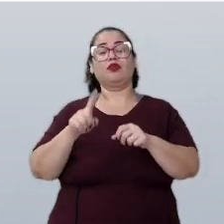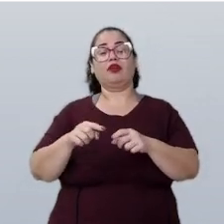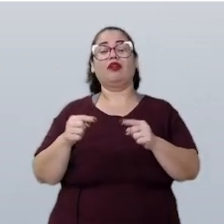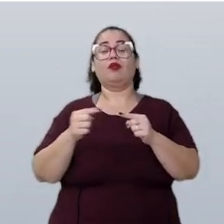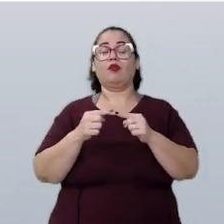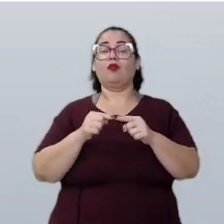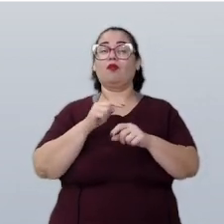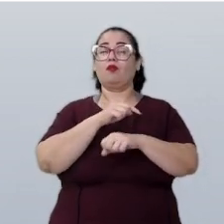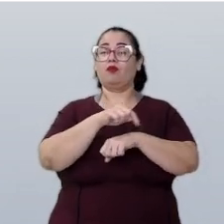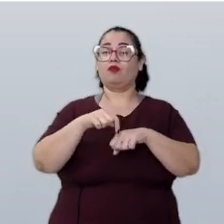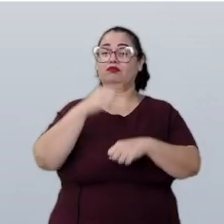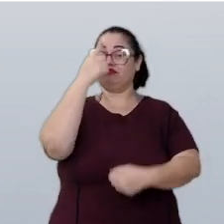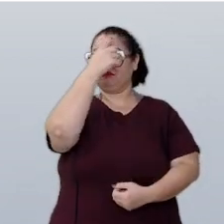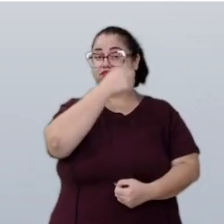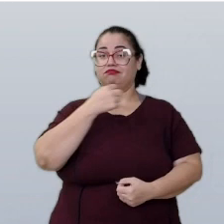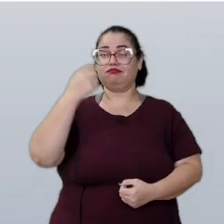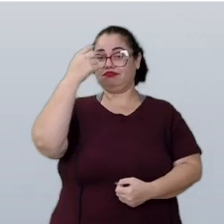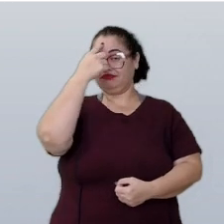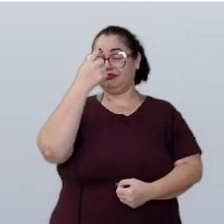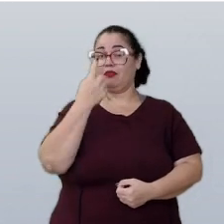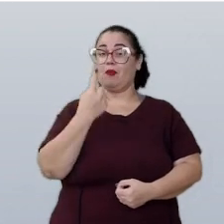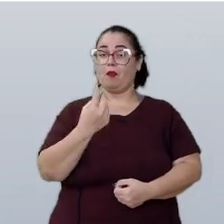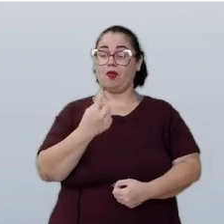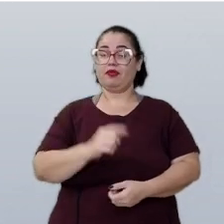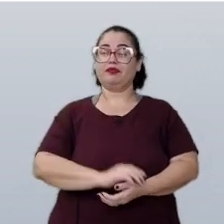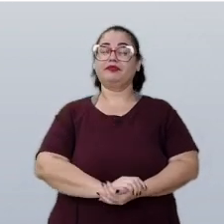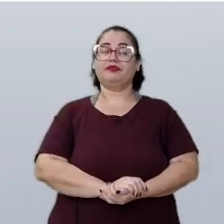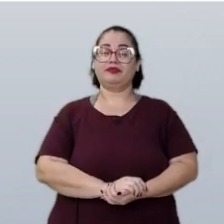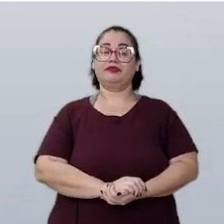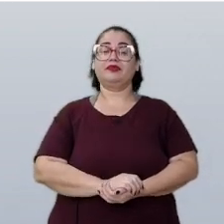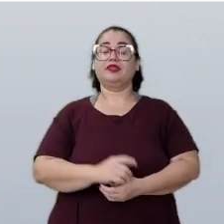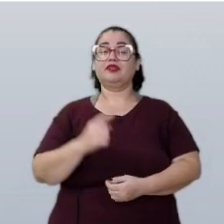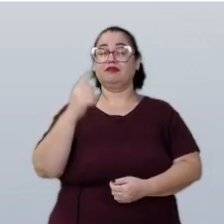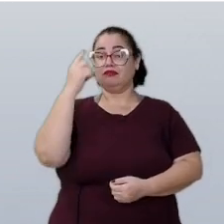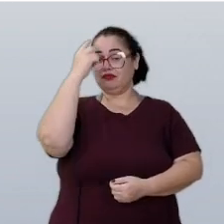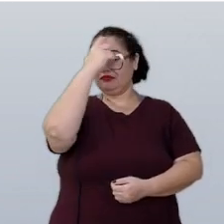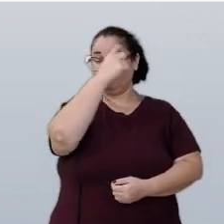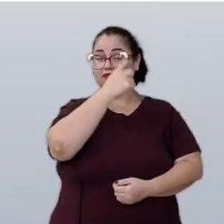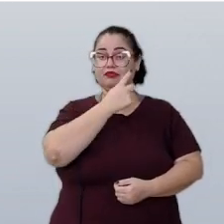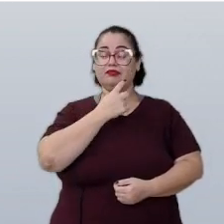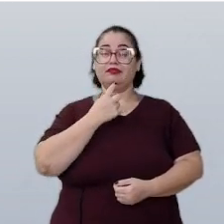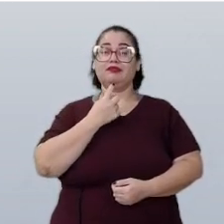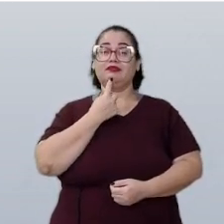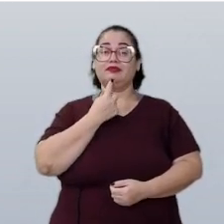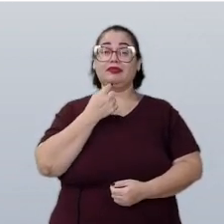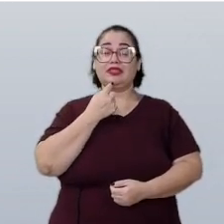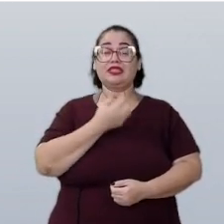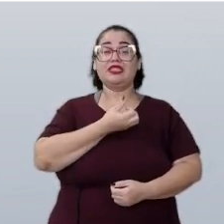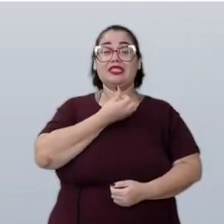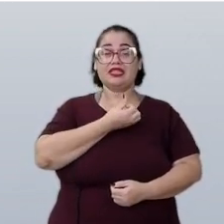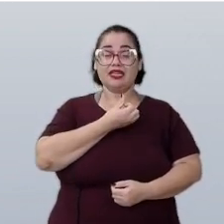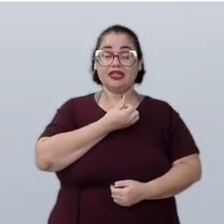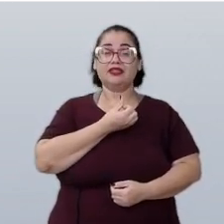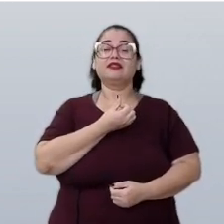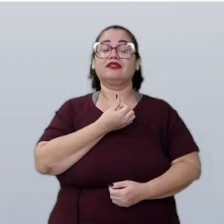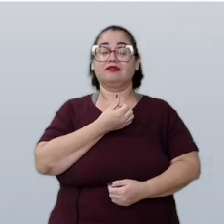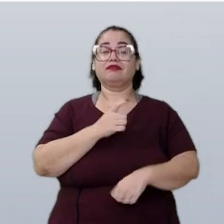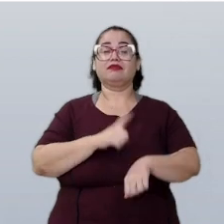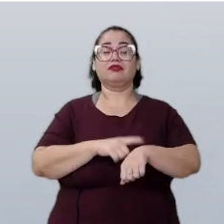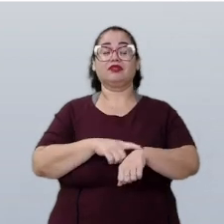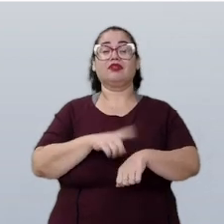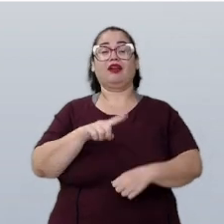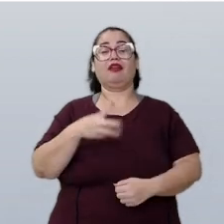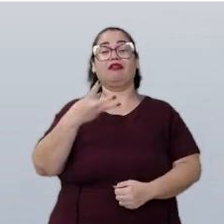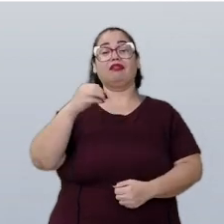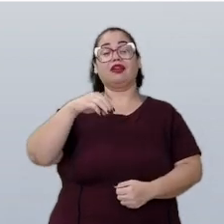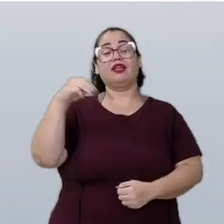a uma hora. Quando o ponteiro médio para no número seis, está marcando